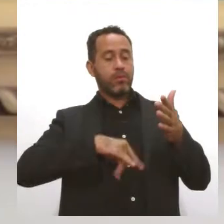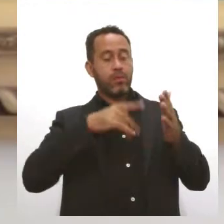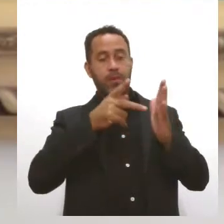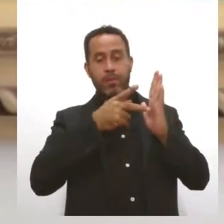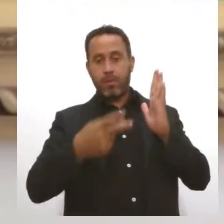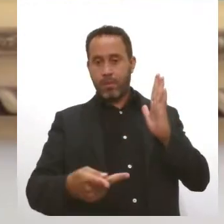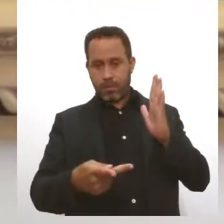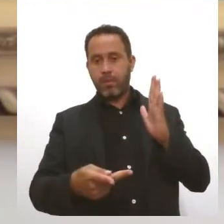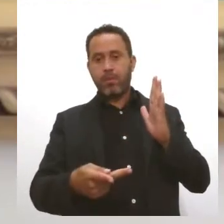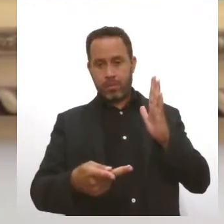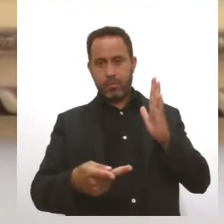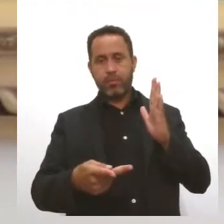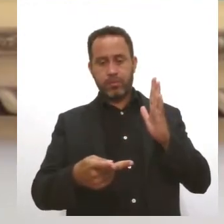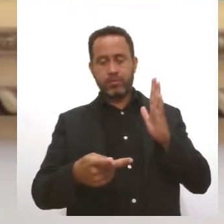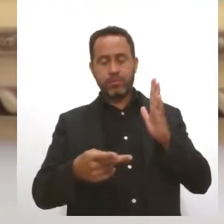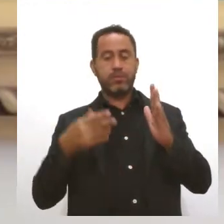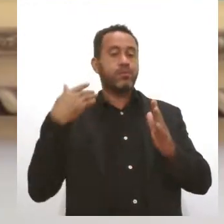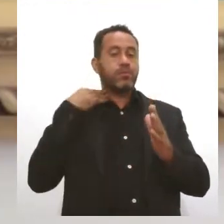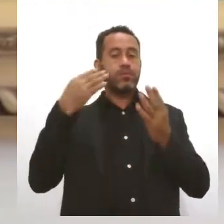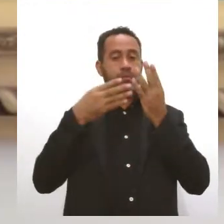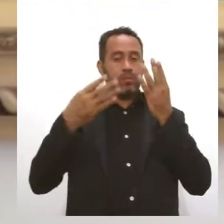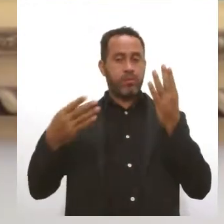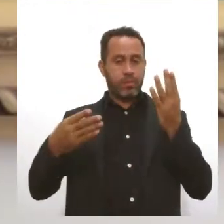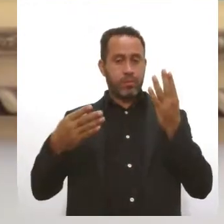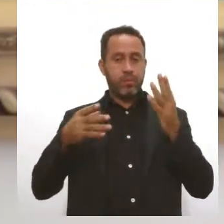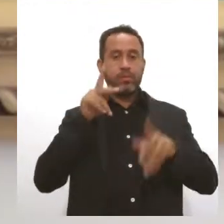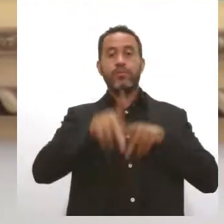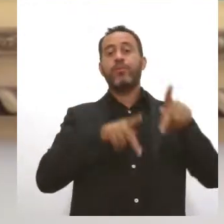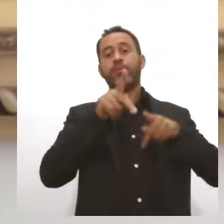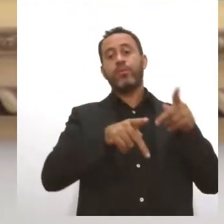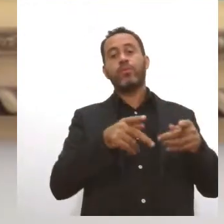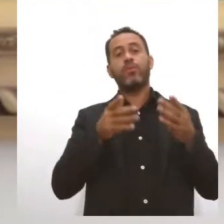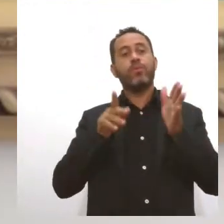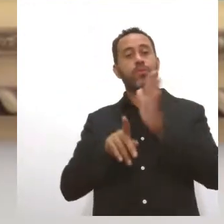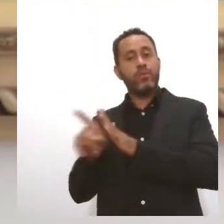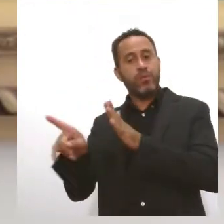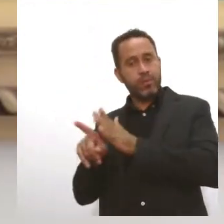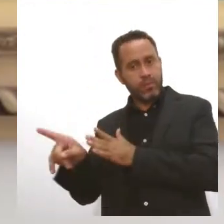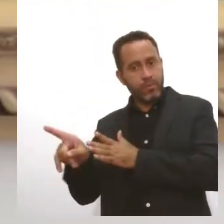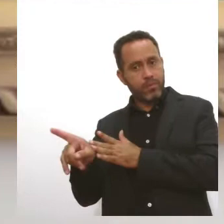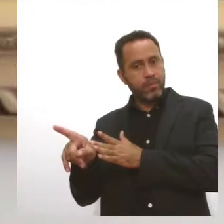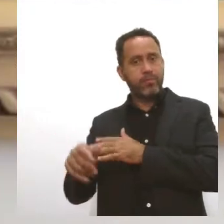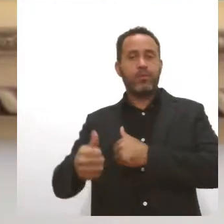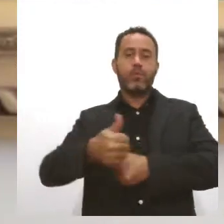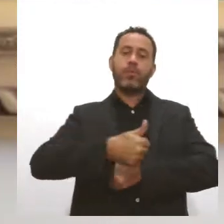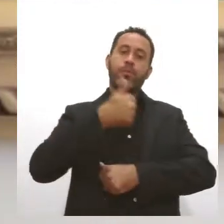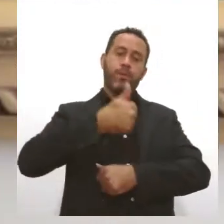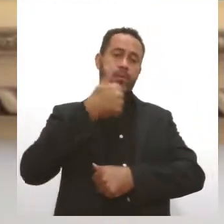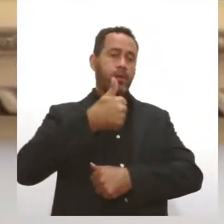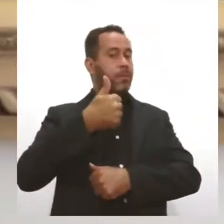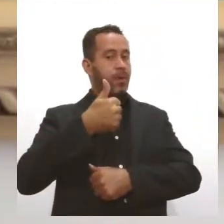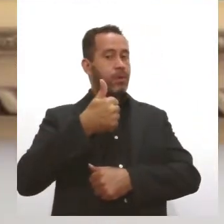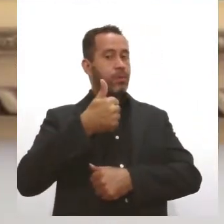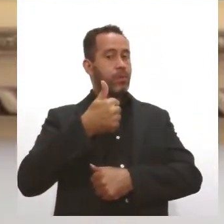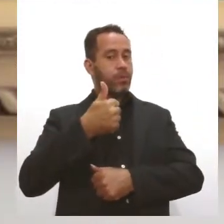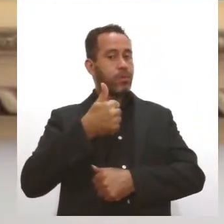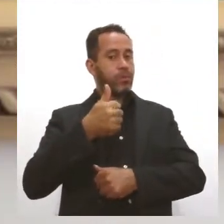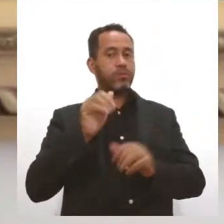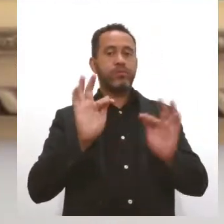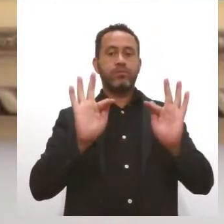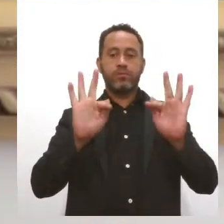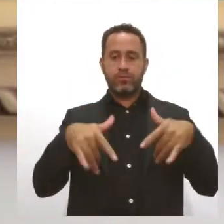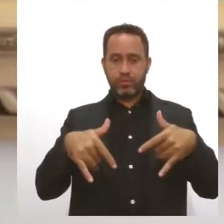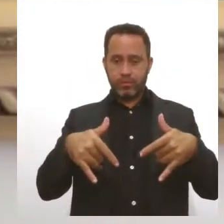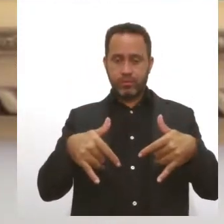e também que, sendo o Banese um banco público, deveria ser feita uma consulta à população sergipana. Por fim, Gilmar